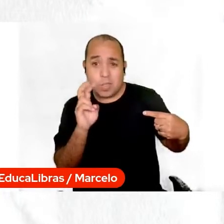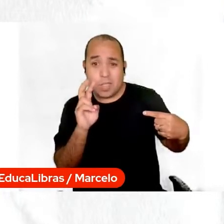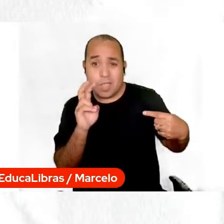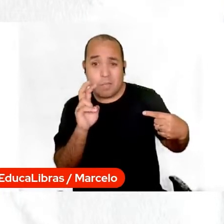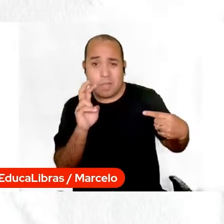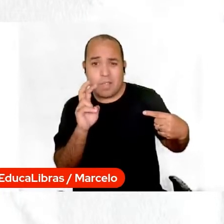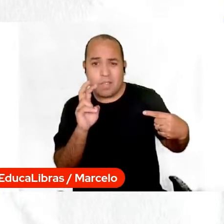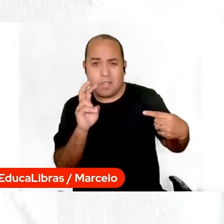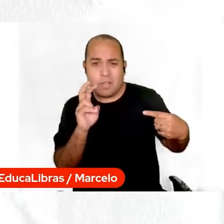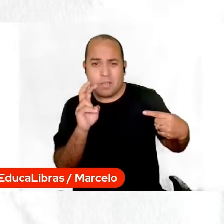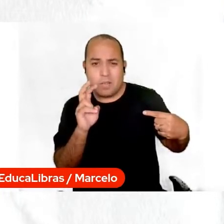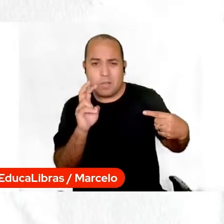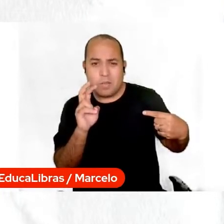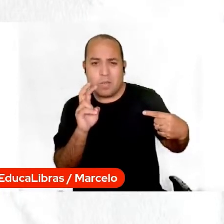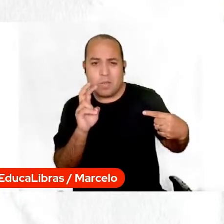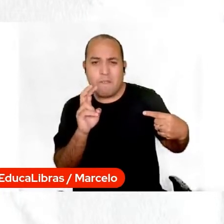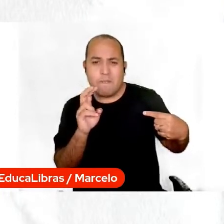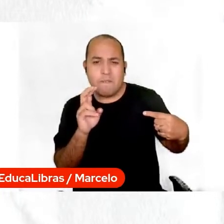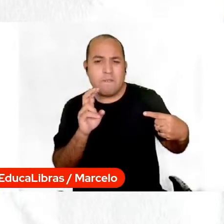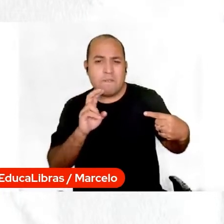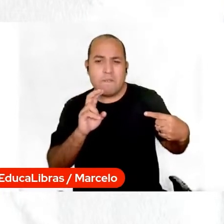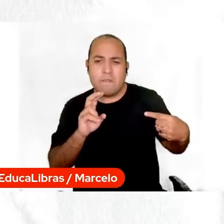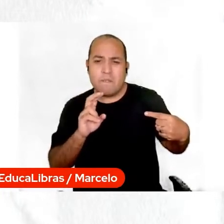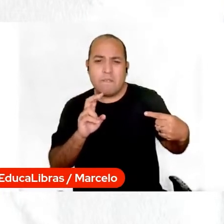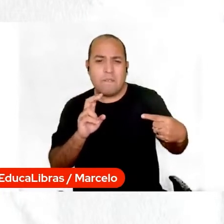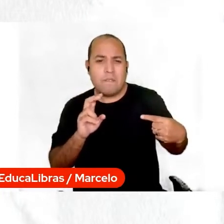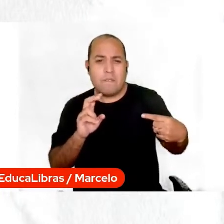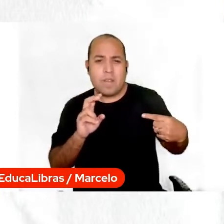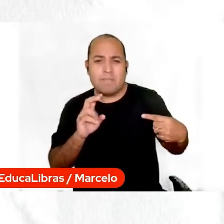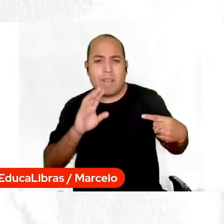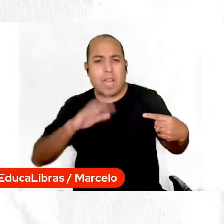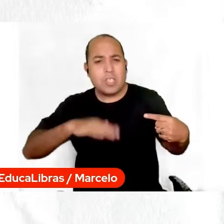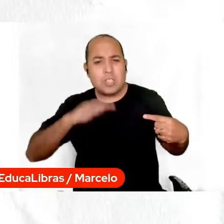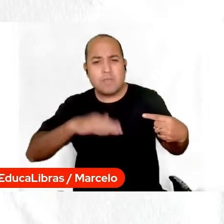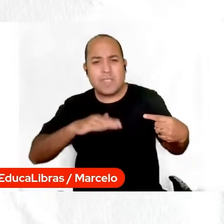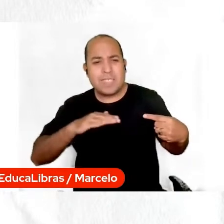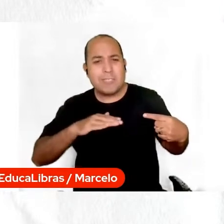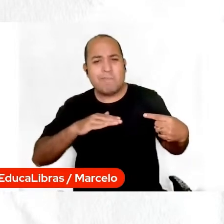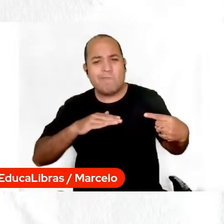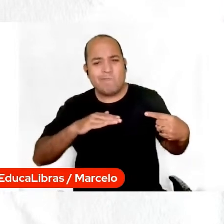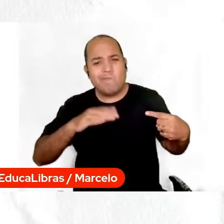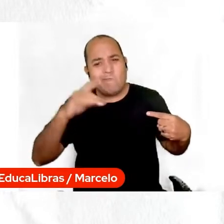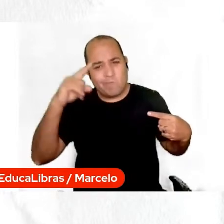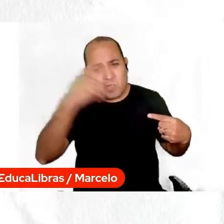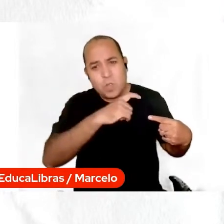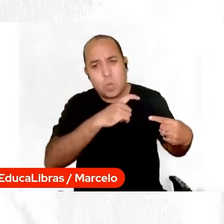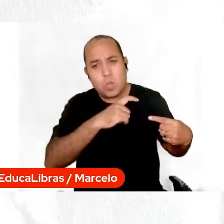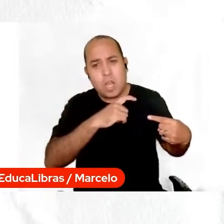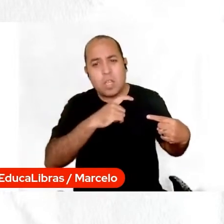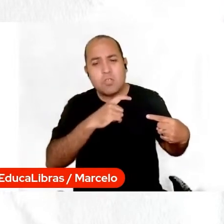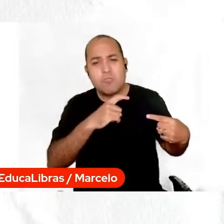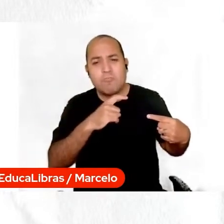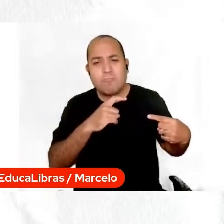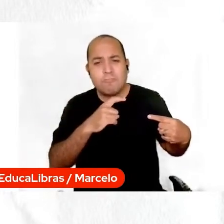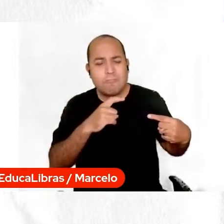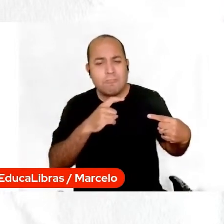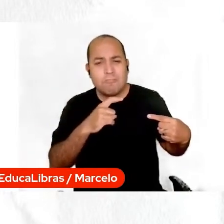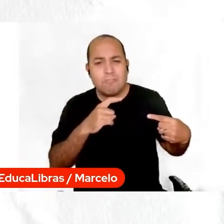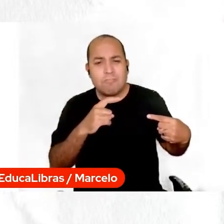várias vezes a gente esbarra numa dificuldade, numa dificuldade